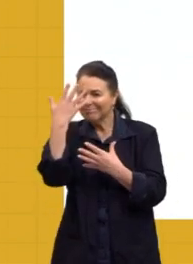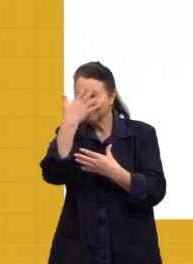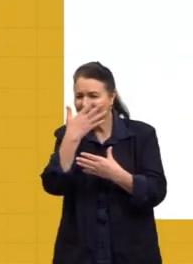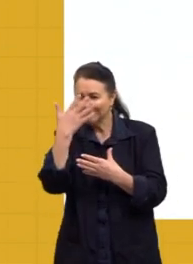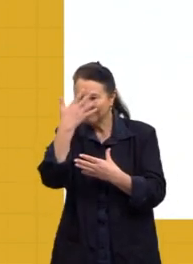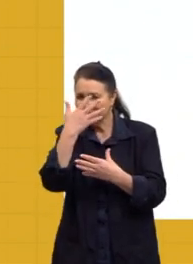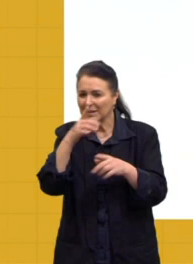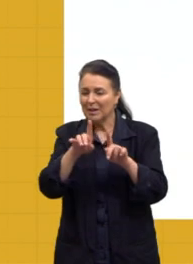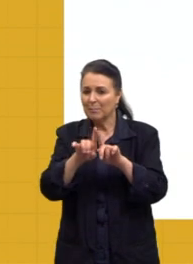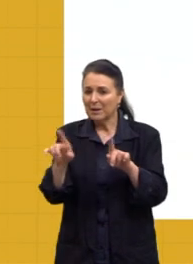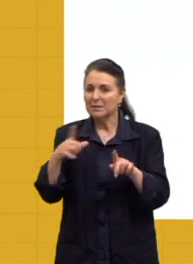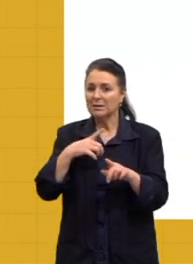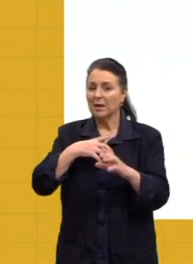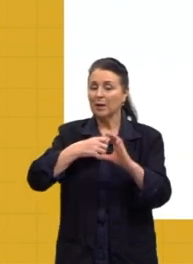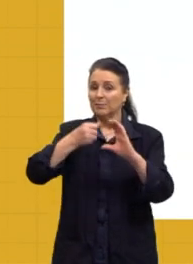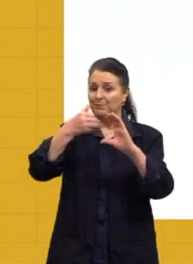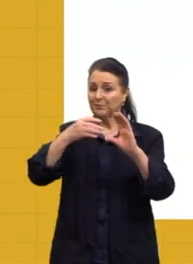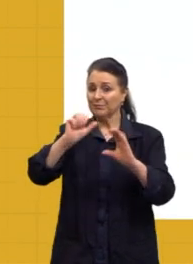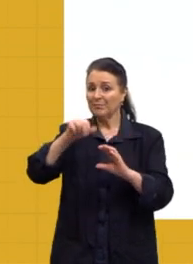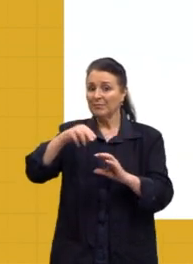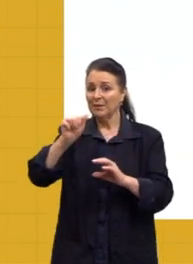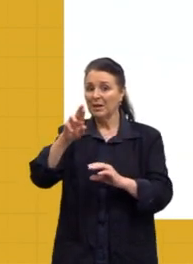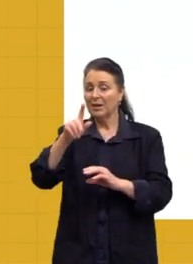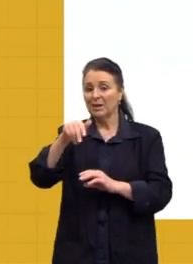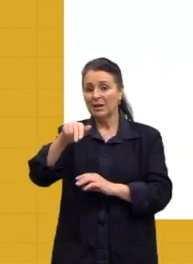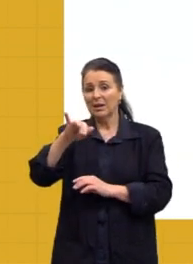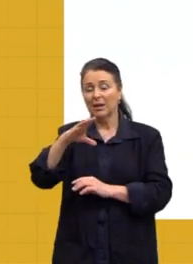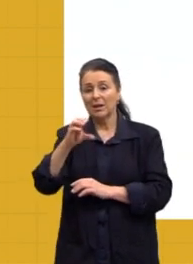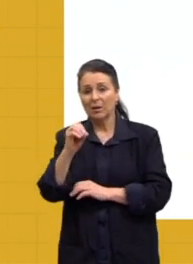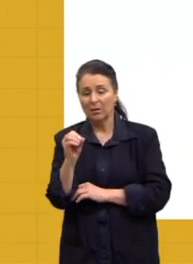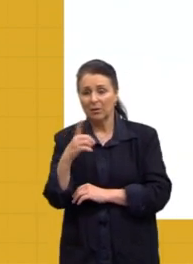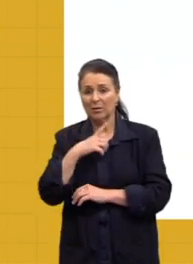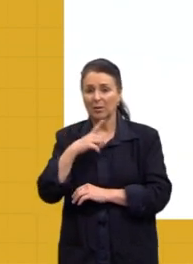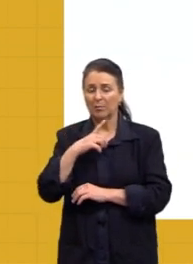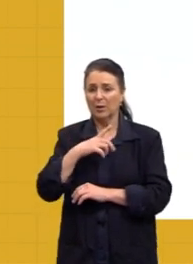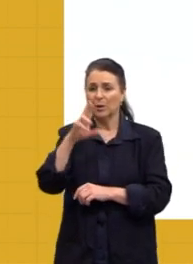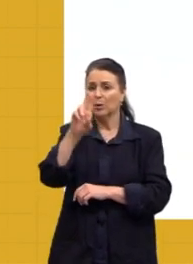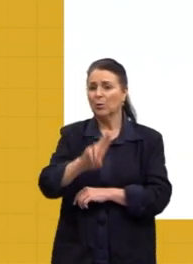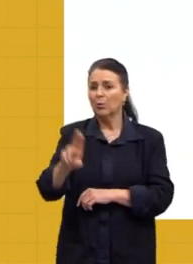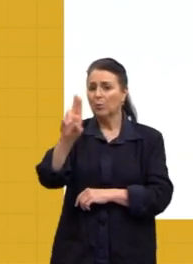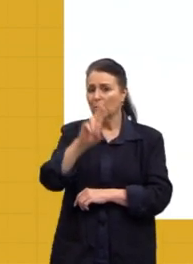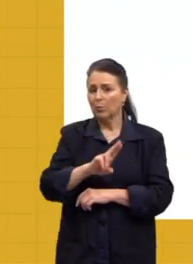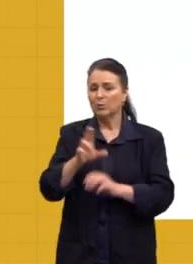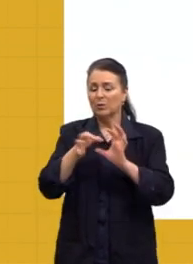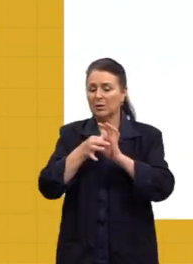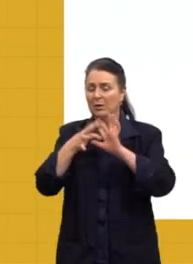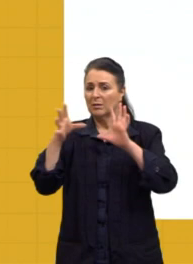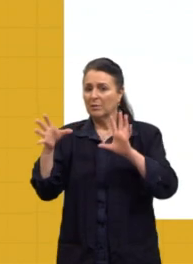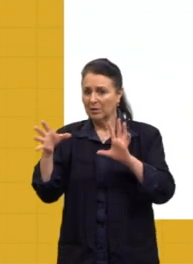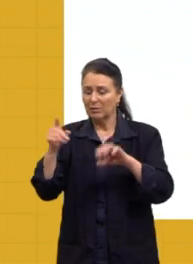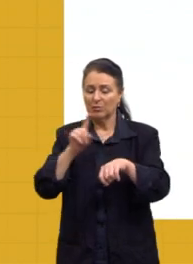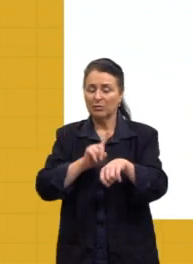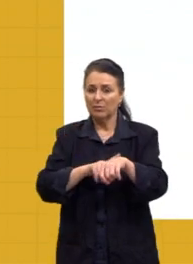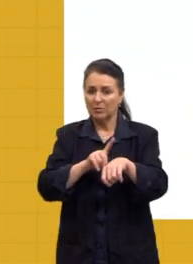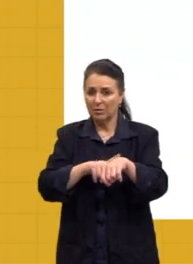Caráter anárquico e destruidor, uso de versos livres e brancos. Então, gente tem uma liberdade maior na hora de escrever